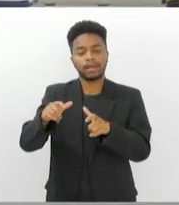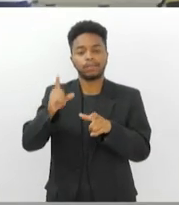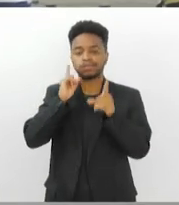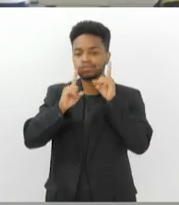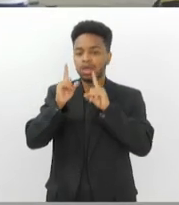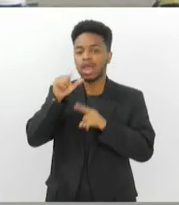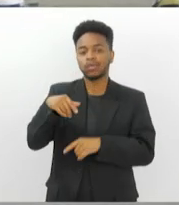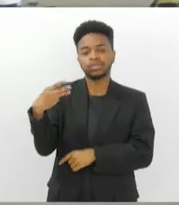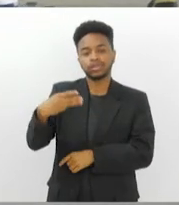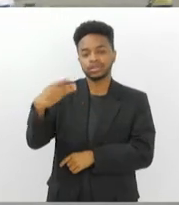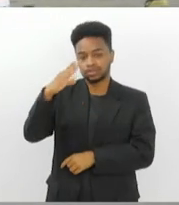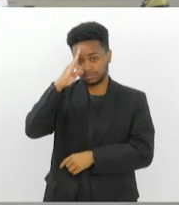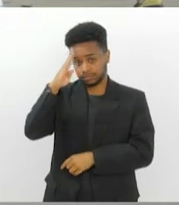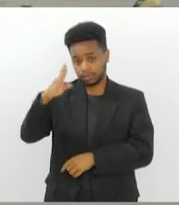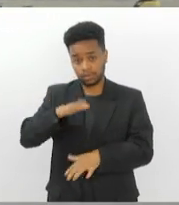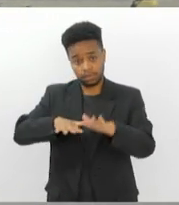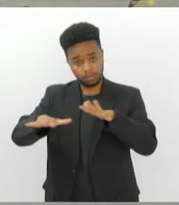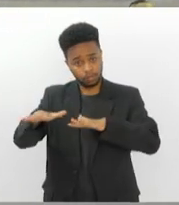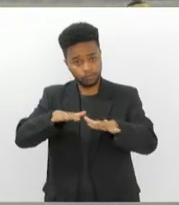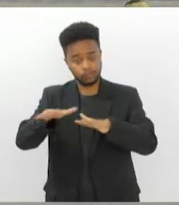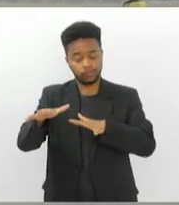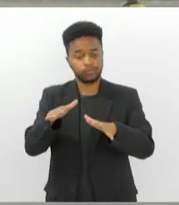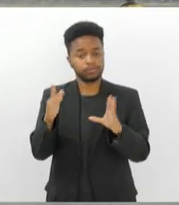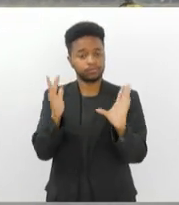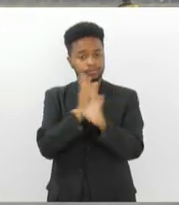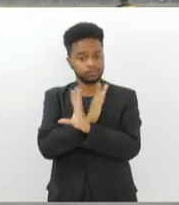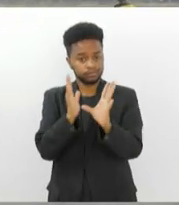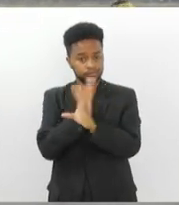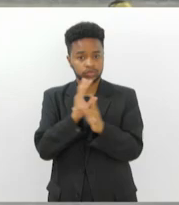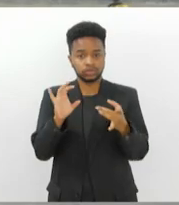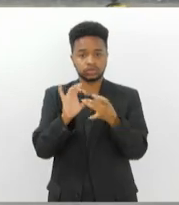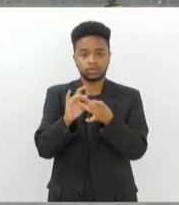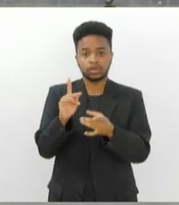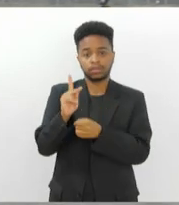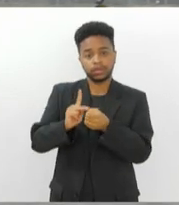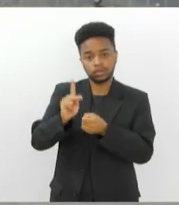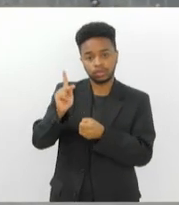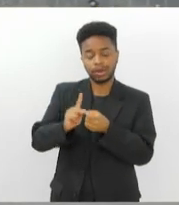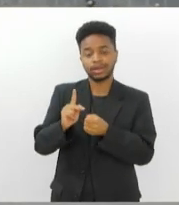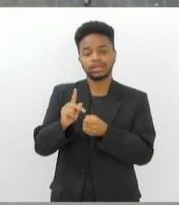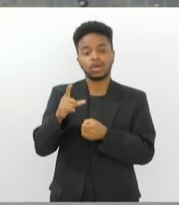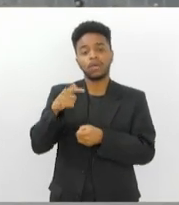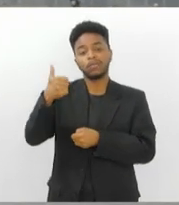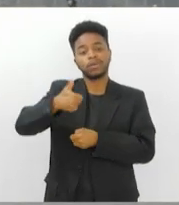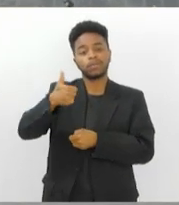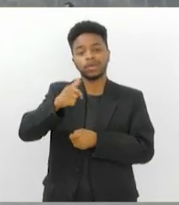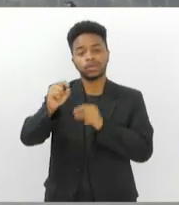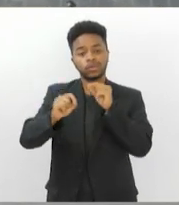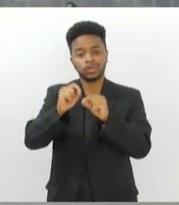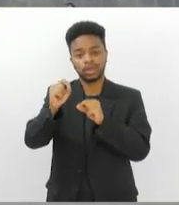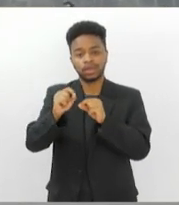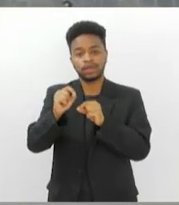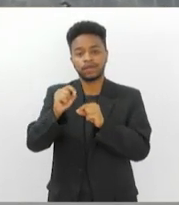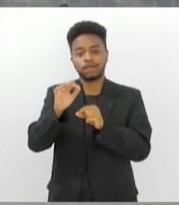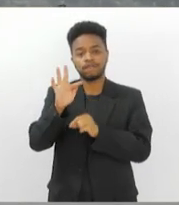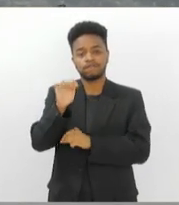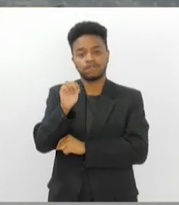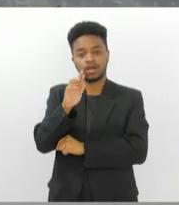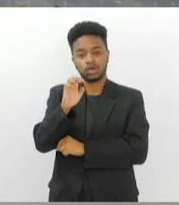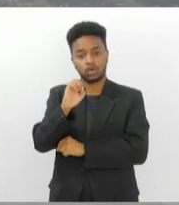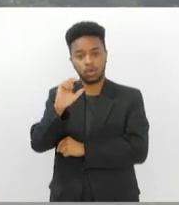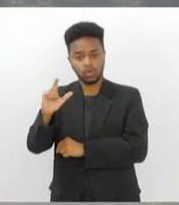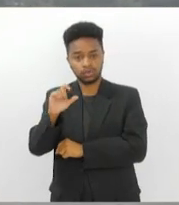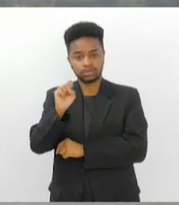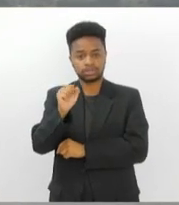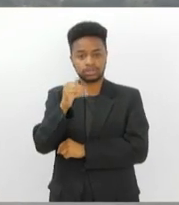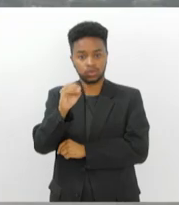maior em movimentação de passageiros para a Petrobras, atrás apenas dos heliportos de Farol de São Tomé, em